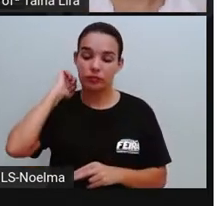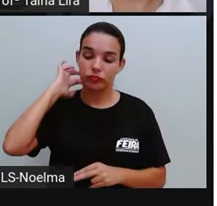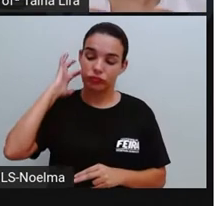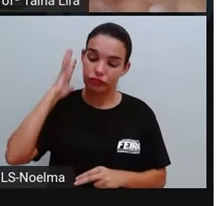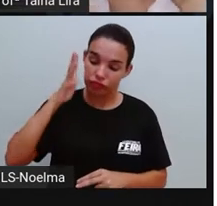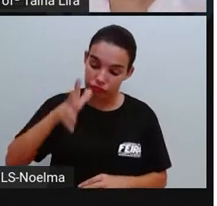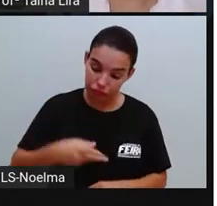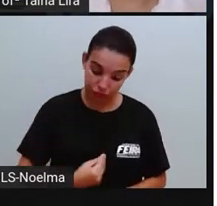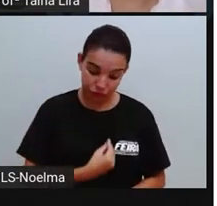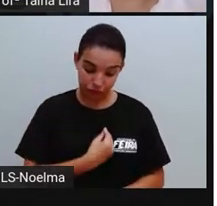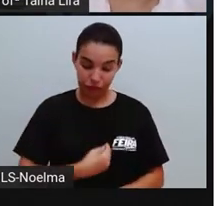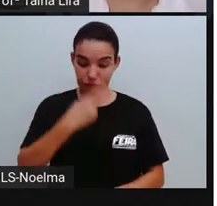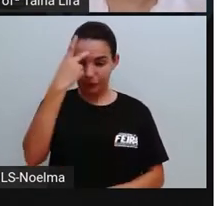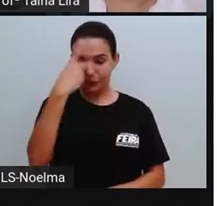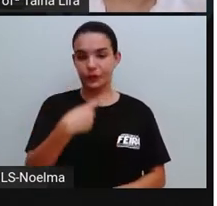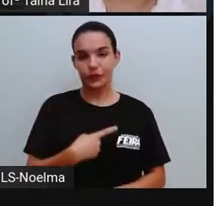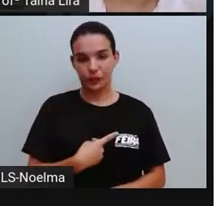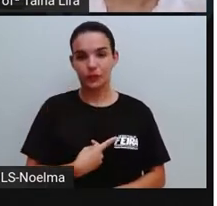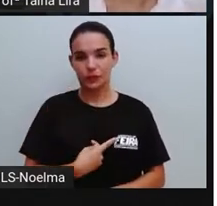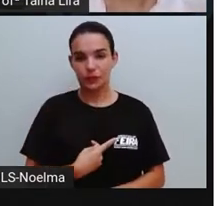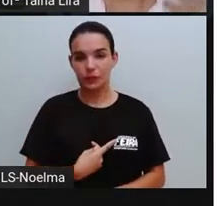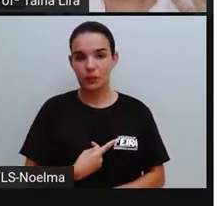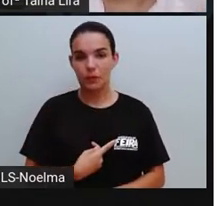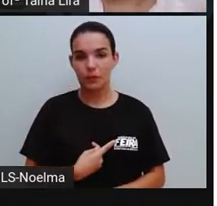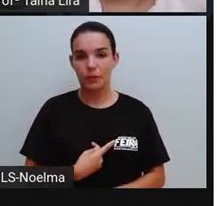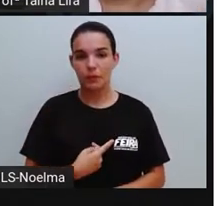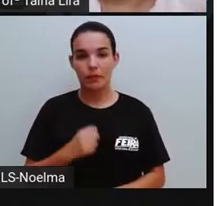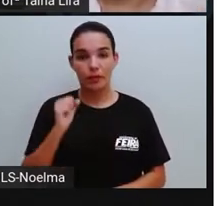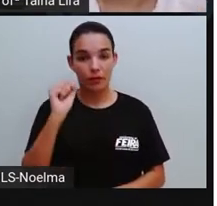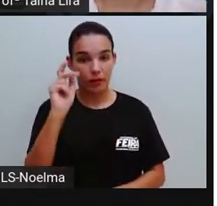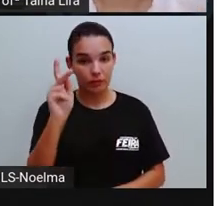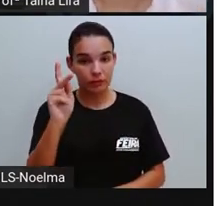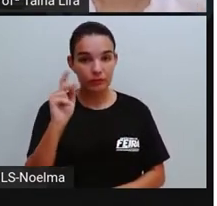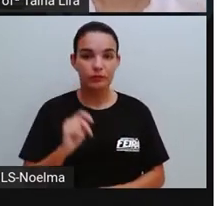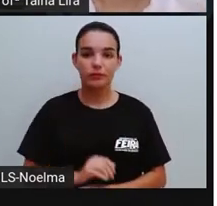biografia que foi escrita por ele mesmo, certo?